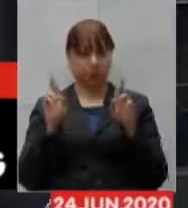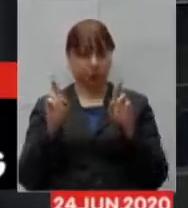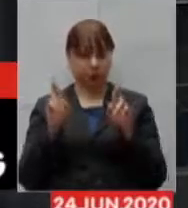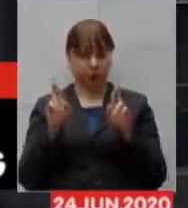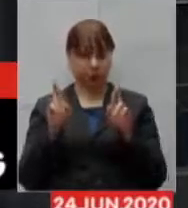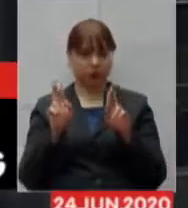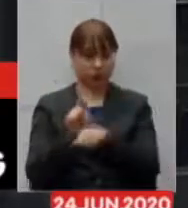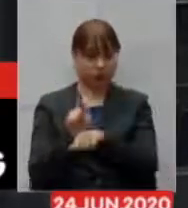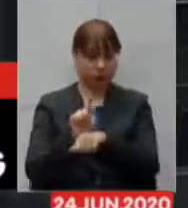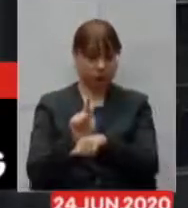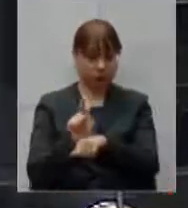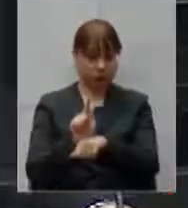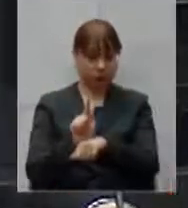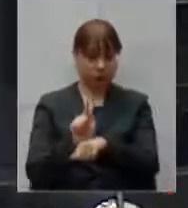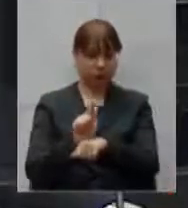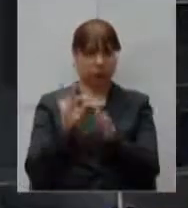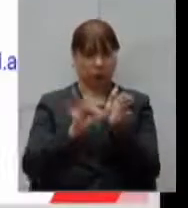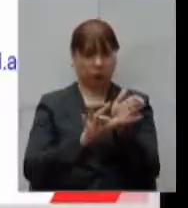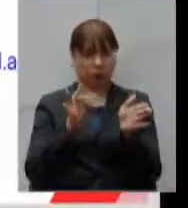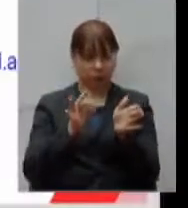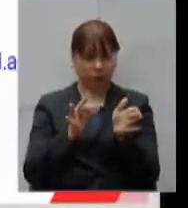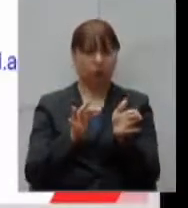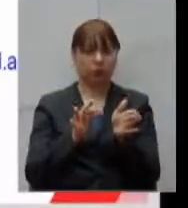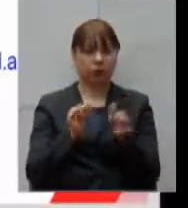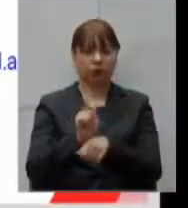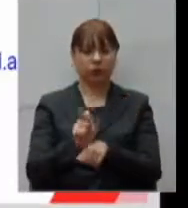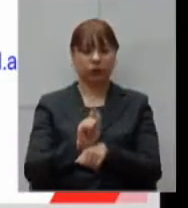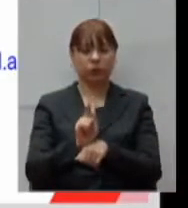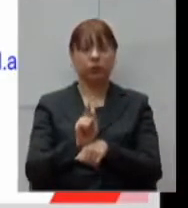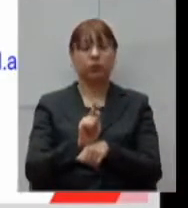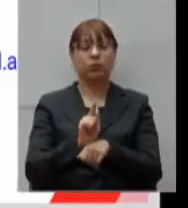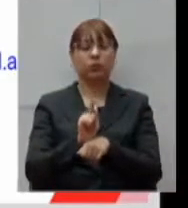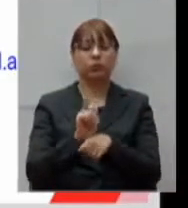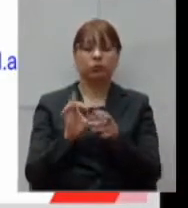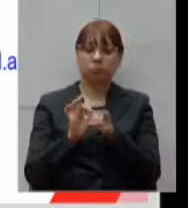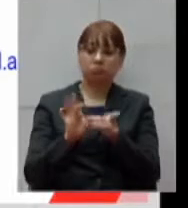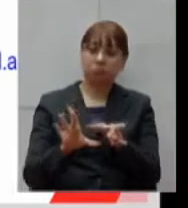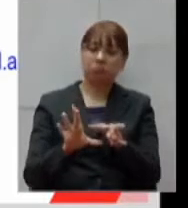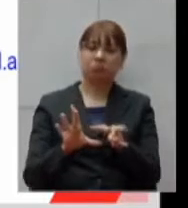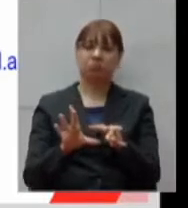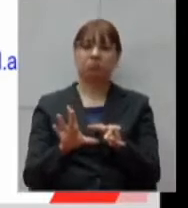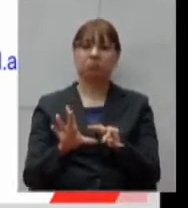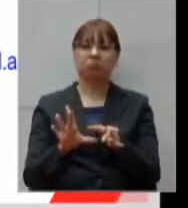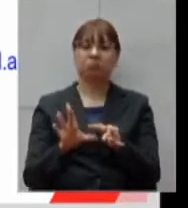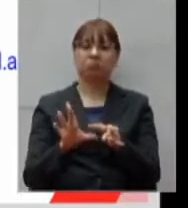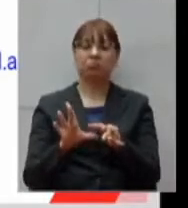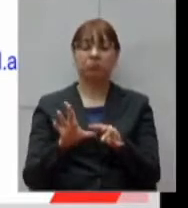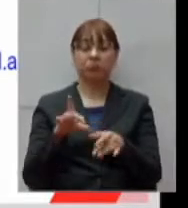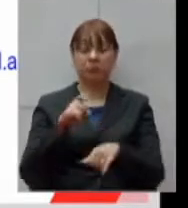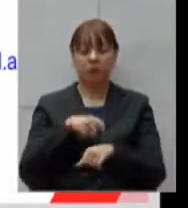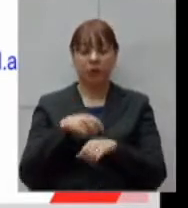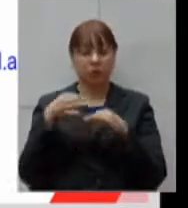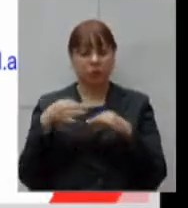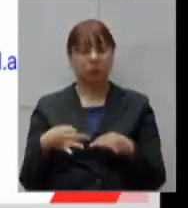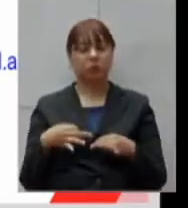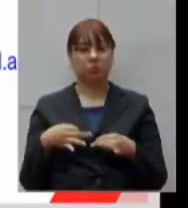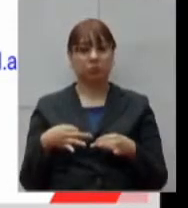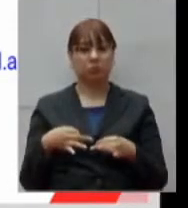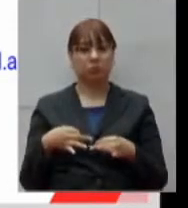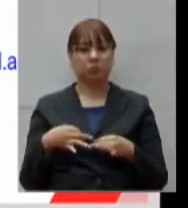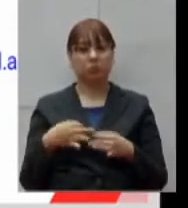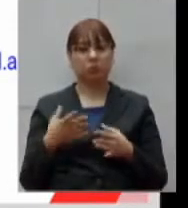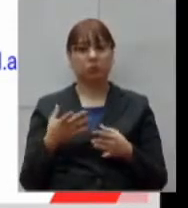contrato de gestão, vão disponibilizar em tempo real, nesse